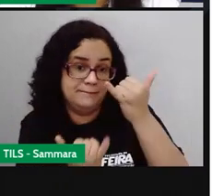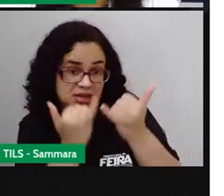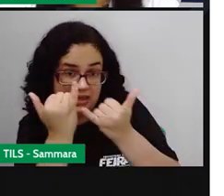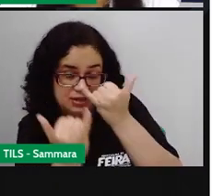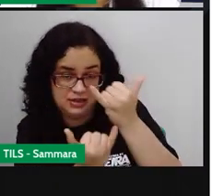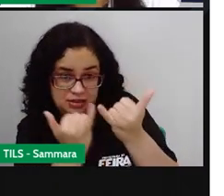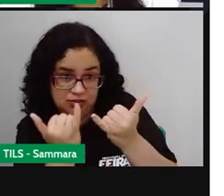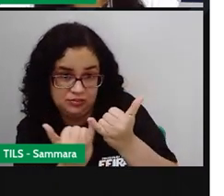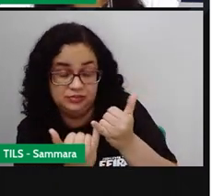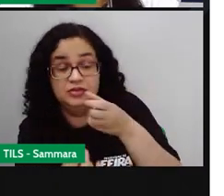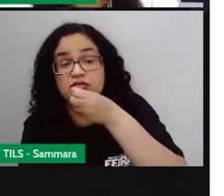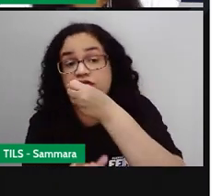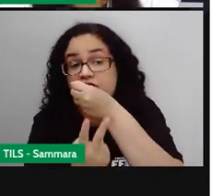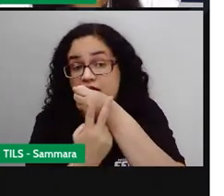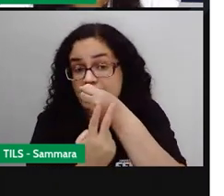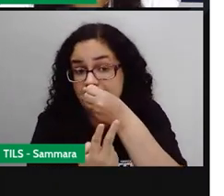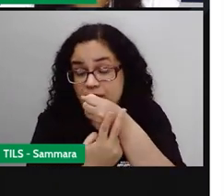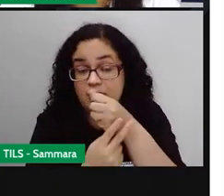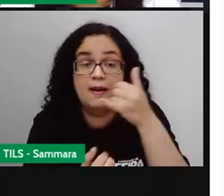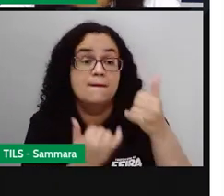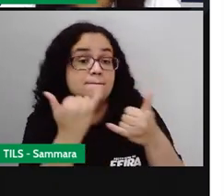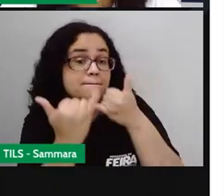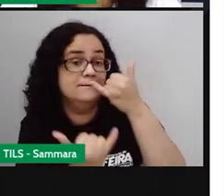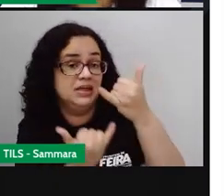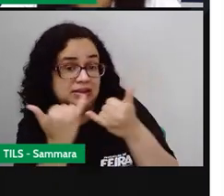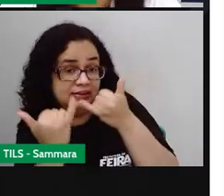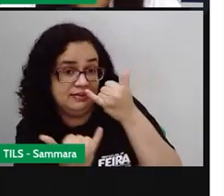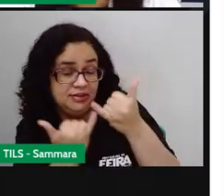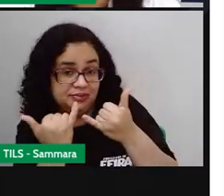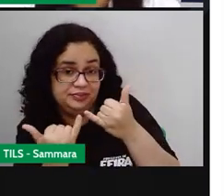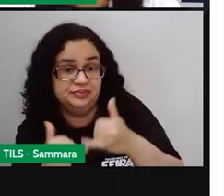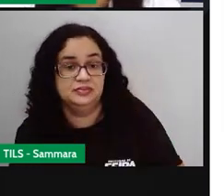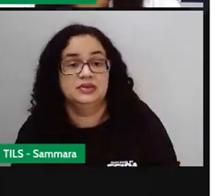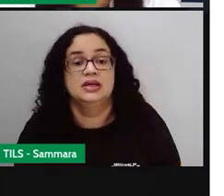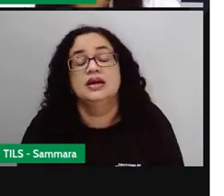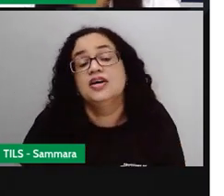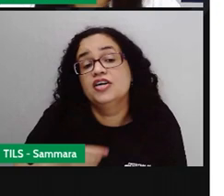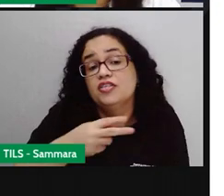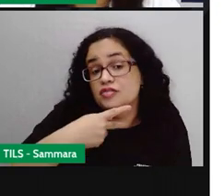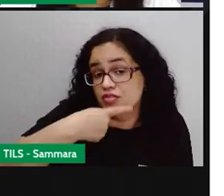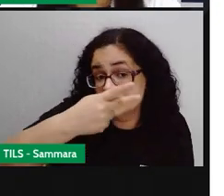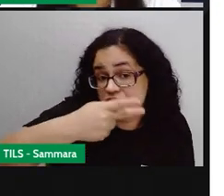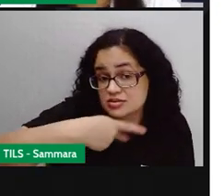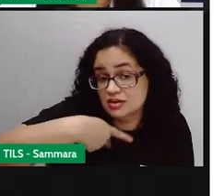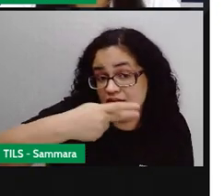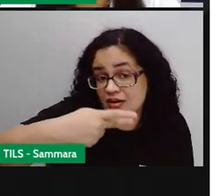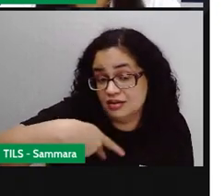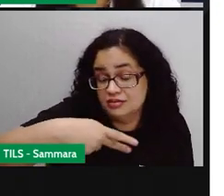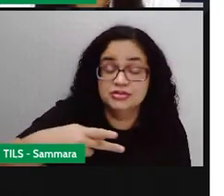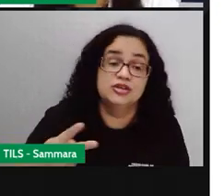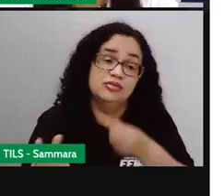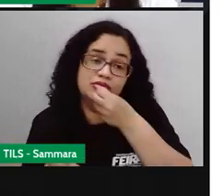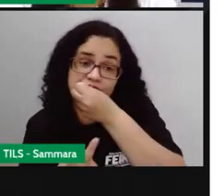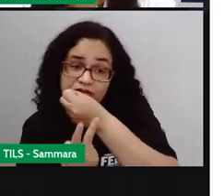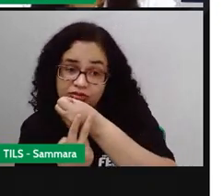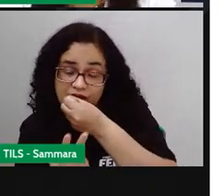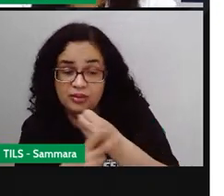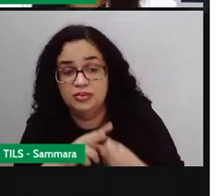Brincarão. vem do verbo brincar. Visitaremos. Que vem do verbo